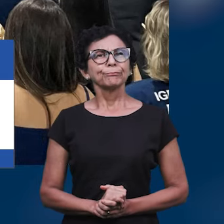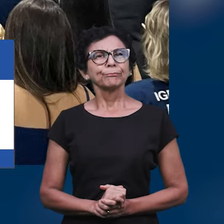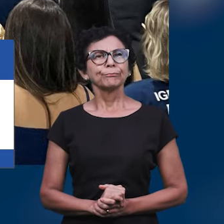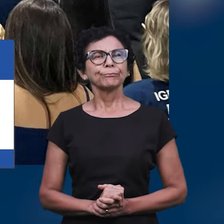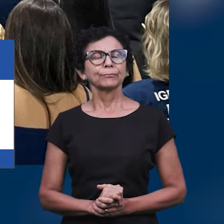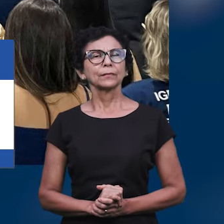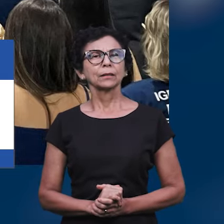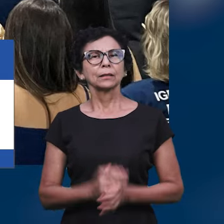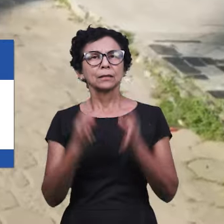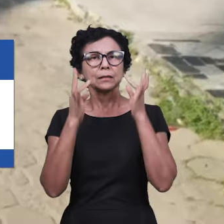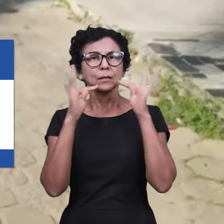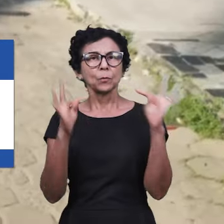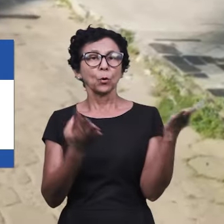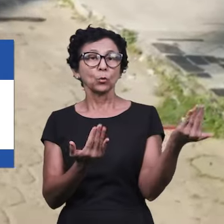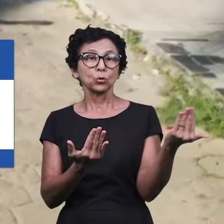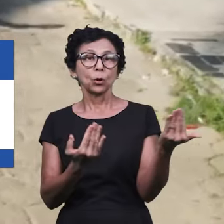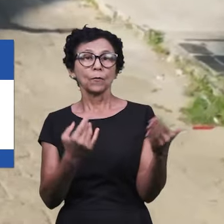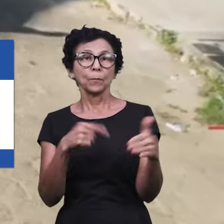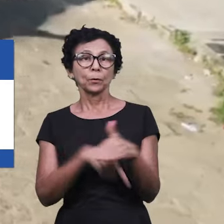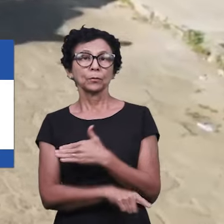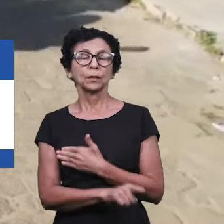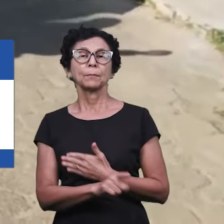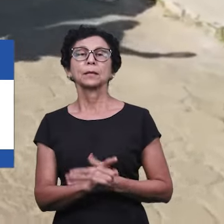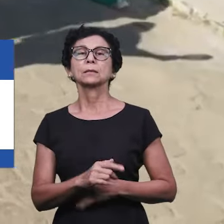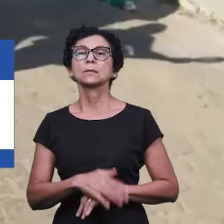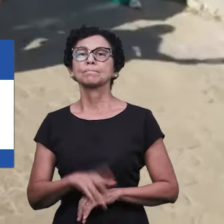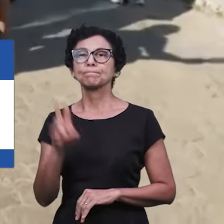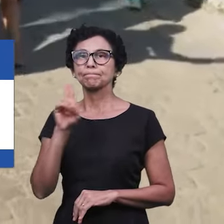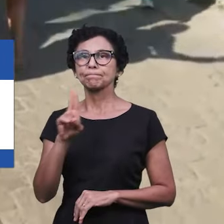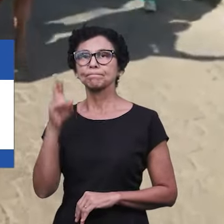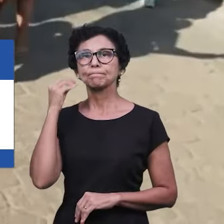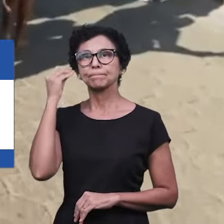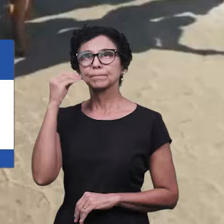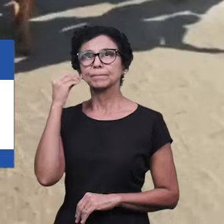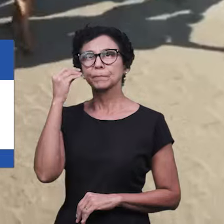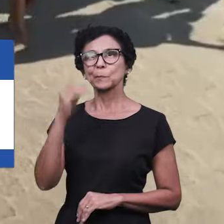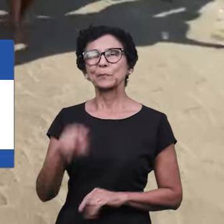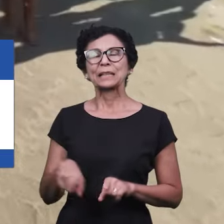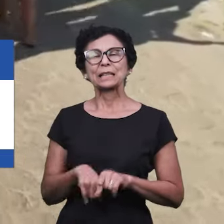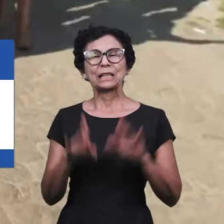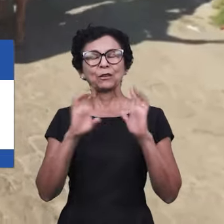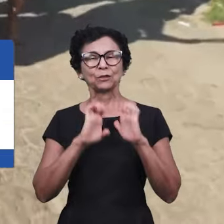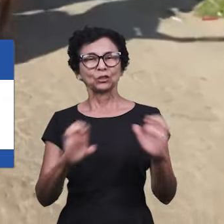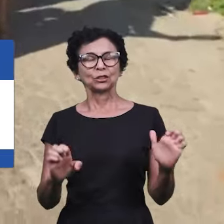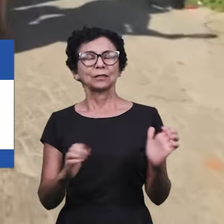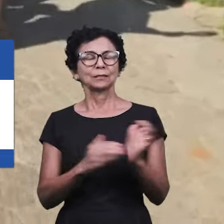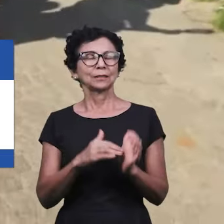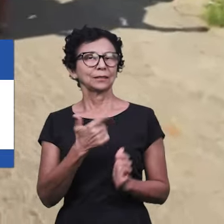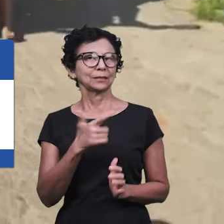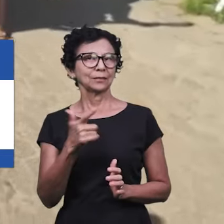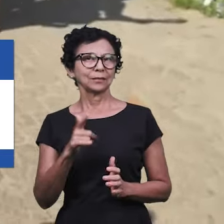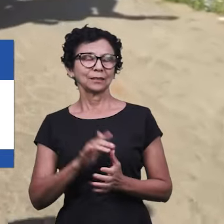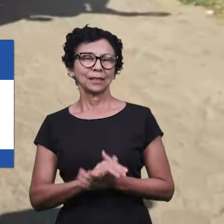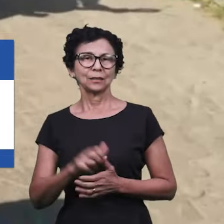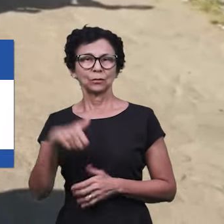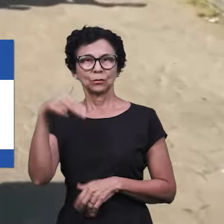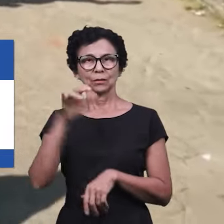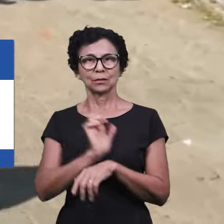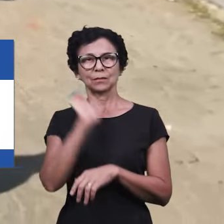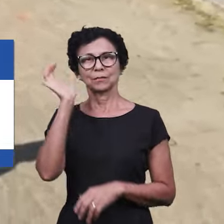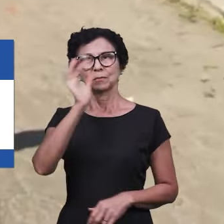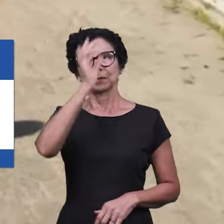profundamente usados. Ocorreu também mais uma edição do Evangelho Sem Fronteiras em Pinheiros, no norte do Espírito Santo.